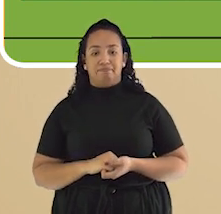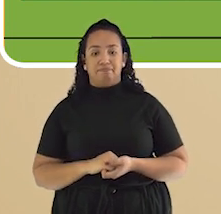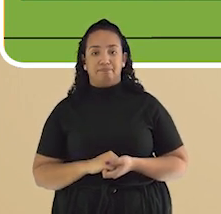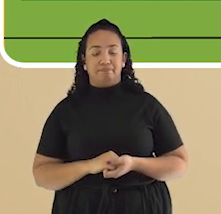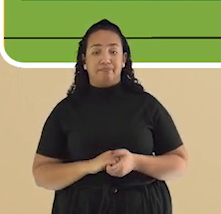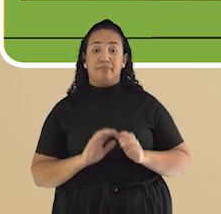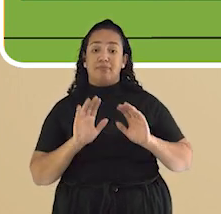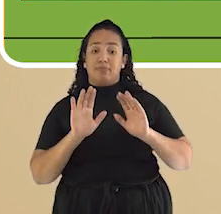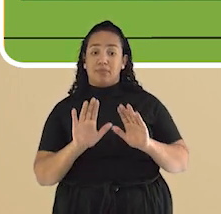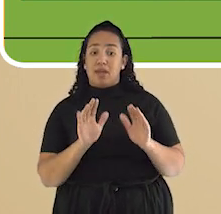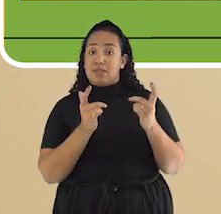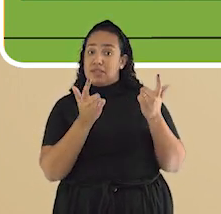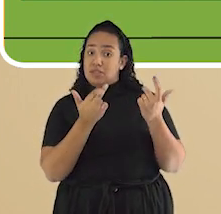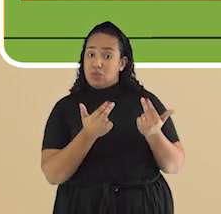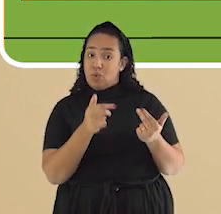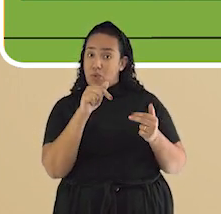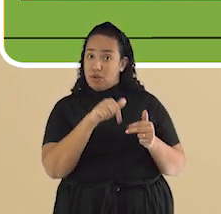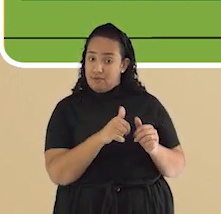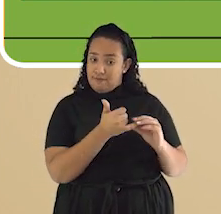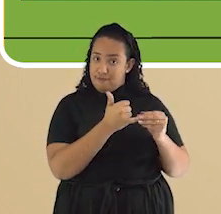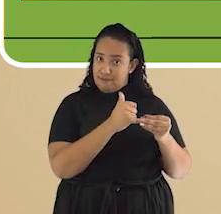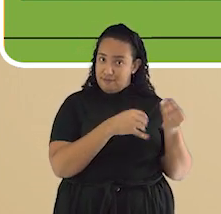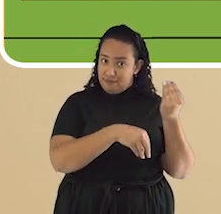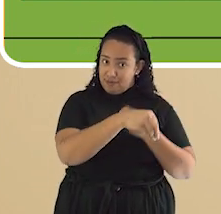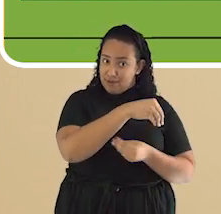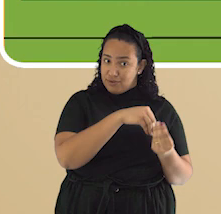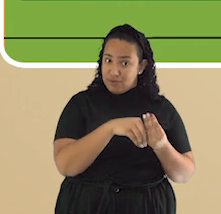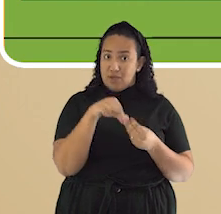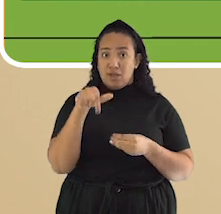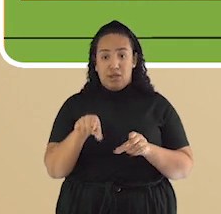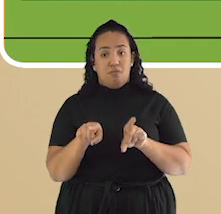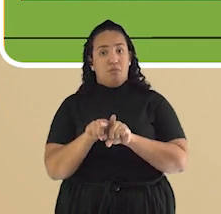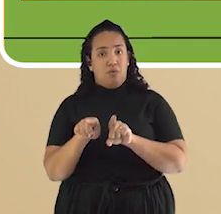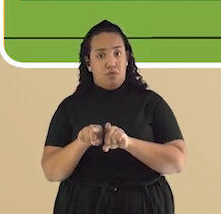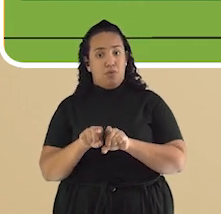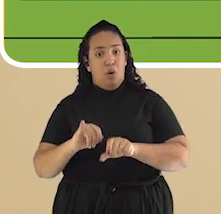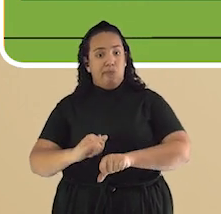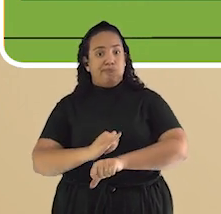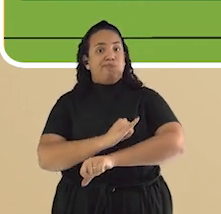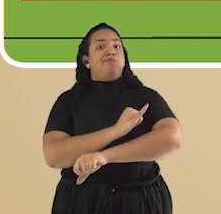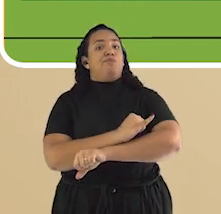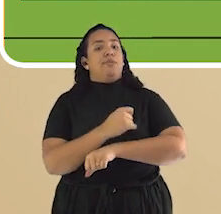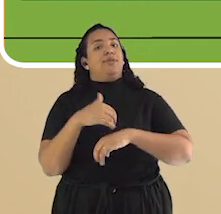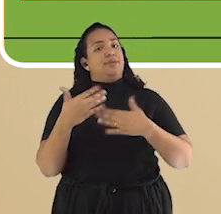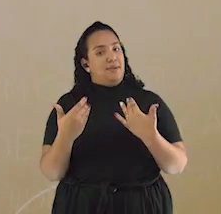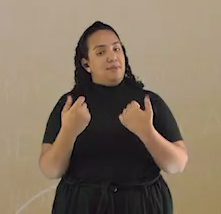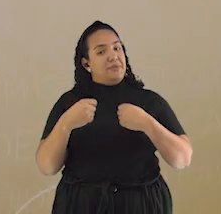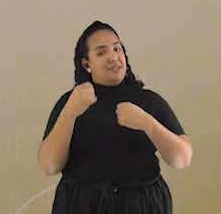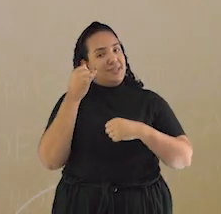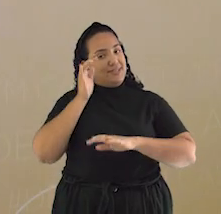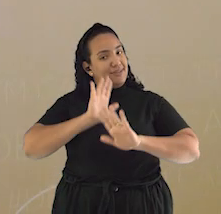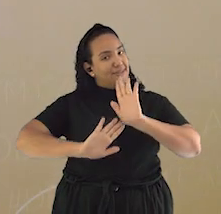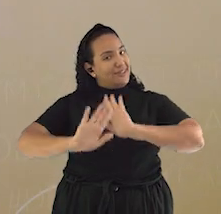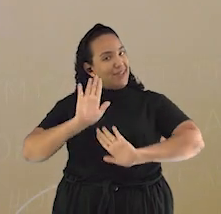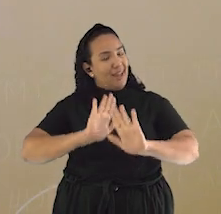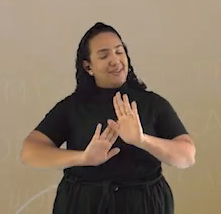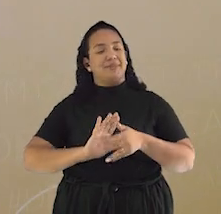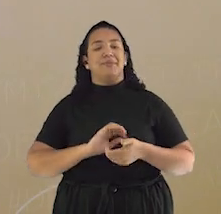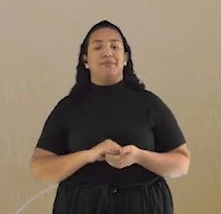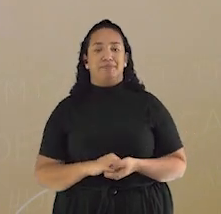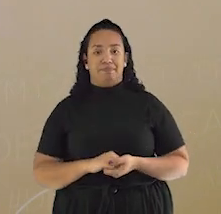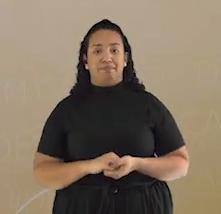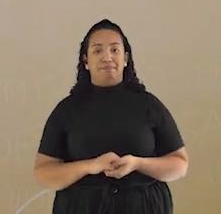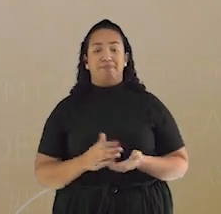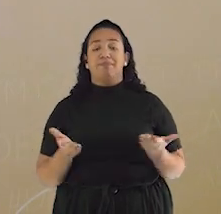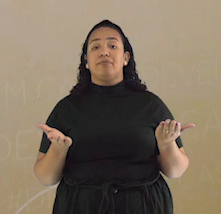assim como a feijoada, é famoso por seu alto valor calórico, então sem exageros também. O vatapá é um creme